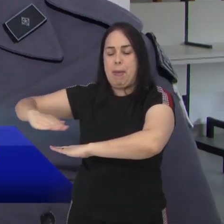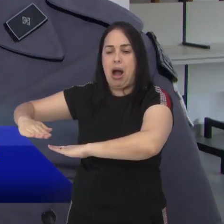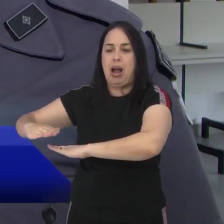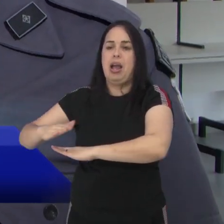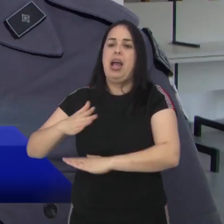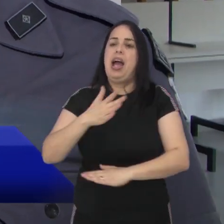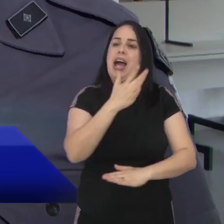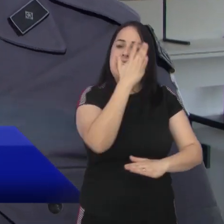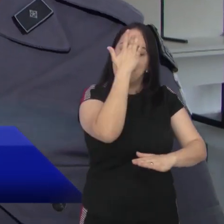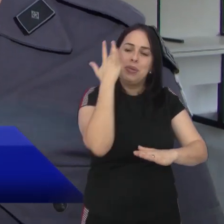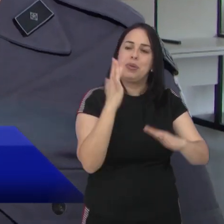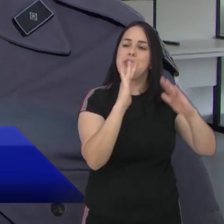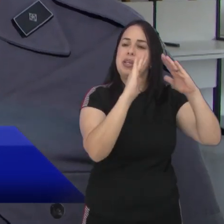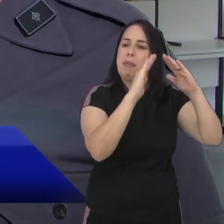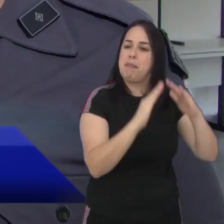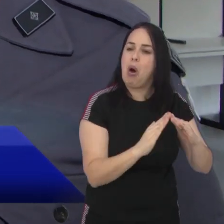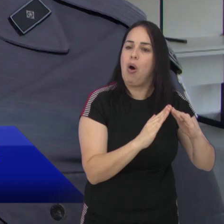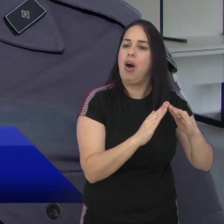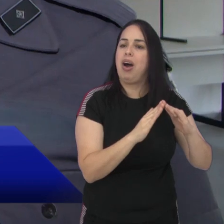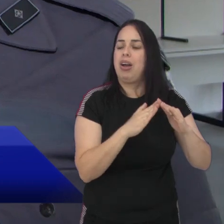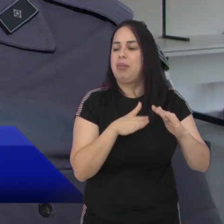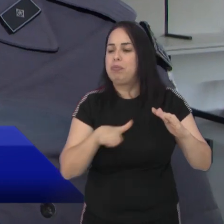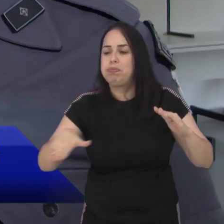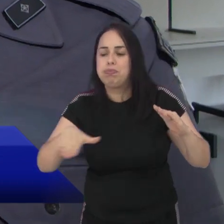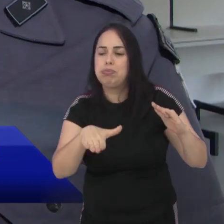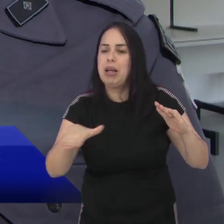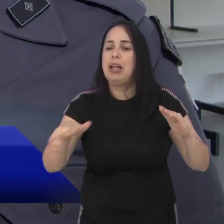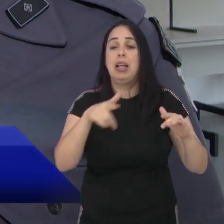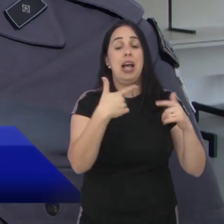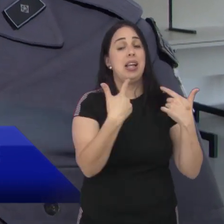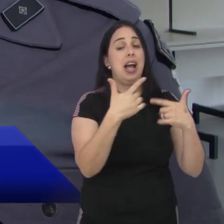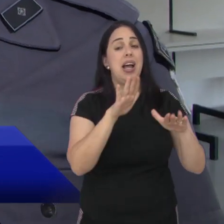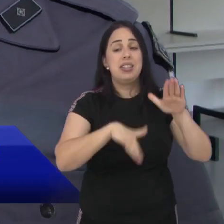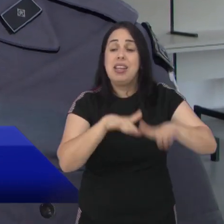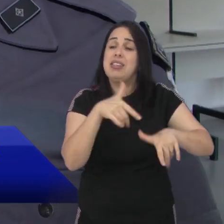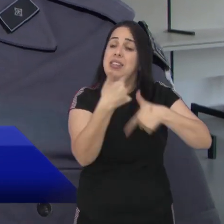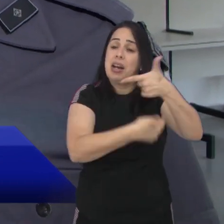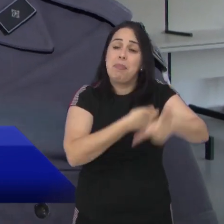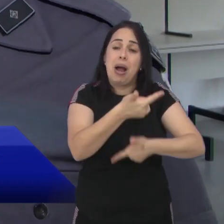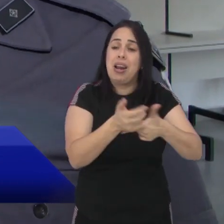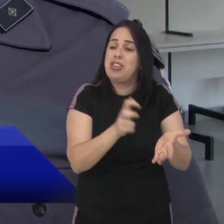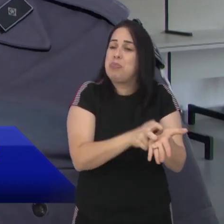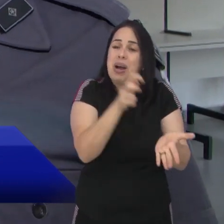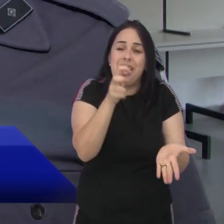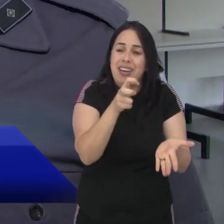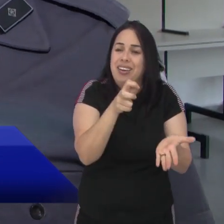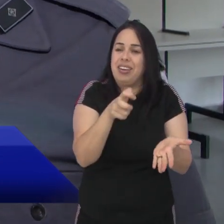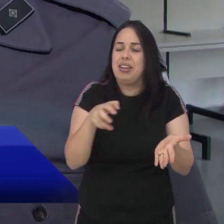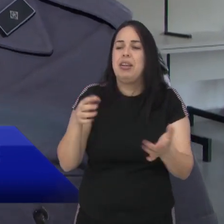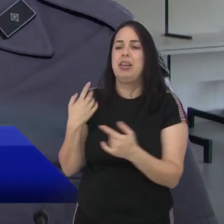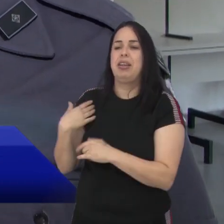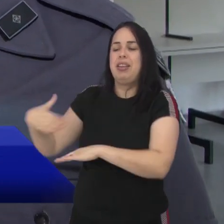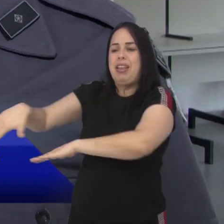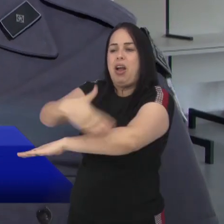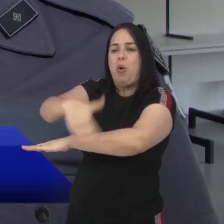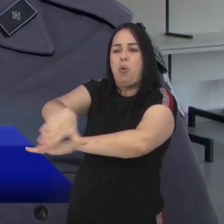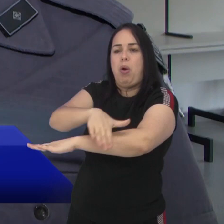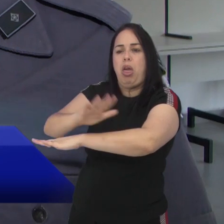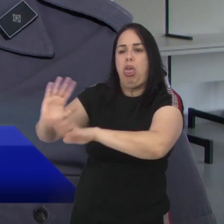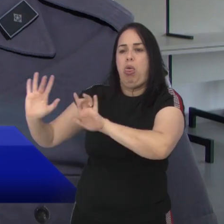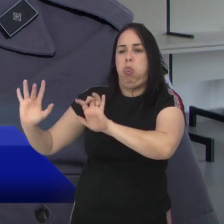atrapalha a vizinhança, né? As pessoas trabalham cedo, então esse deslocamento das pessoas para